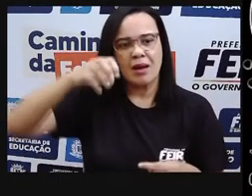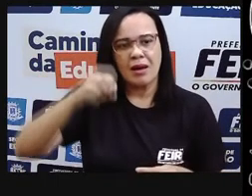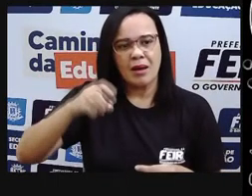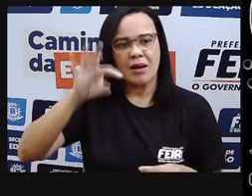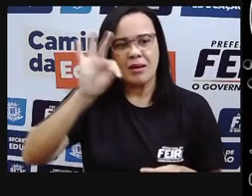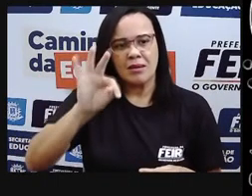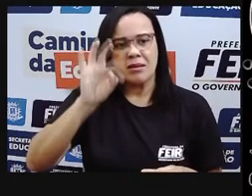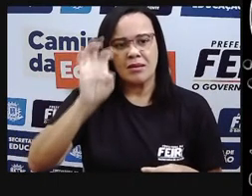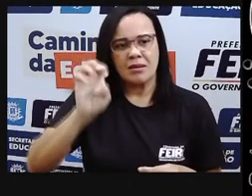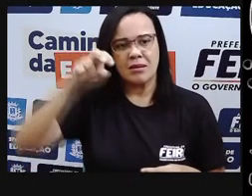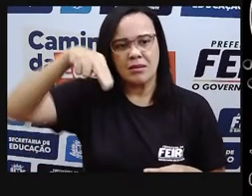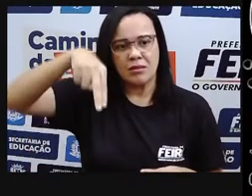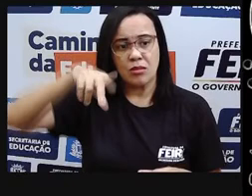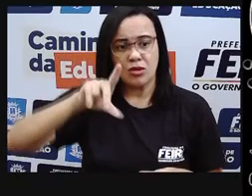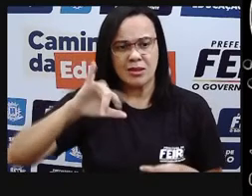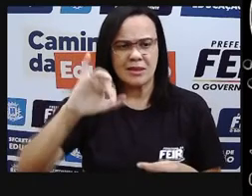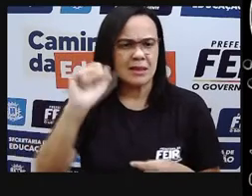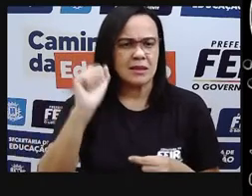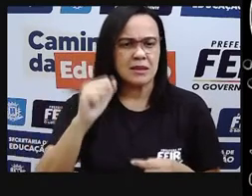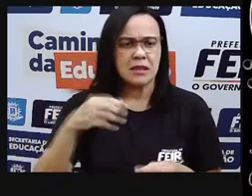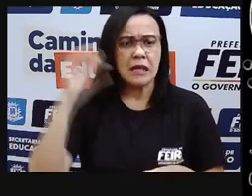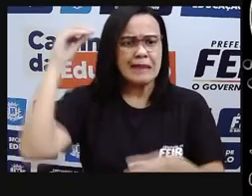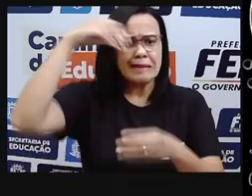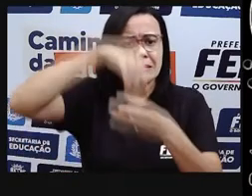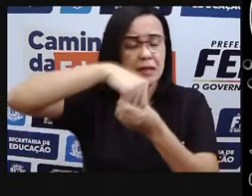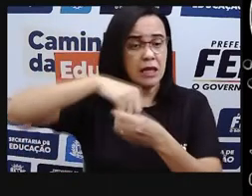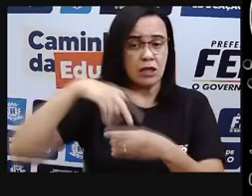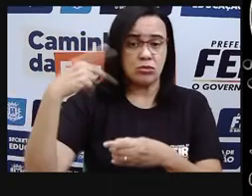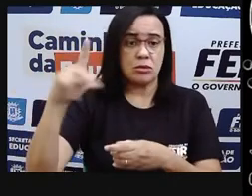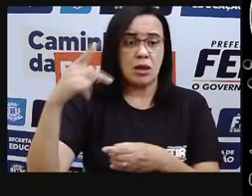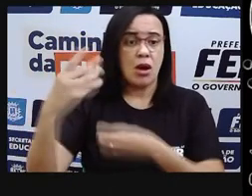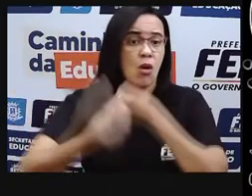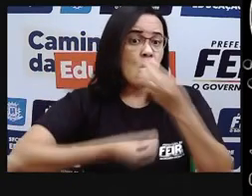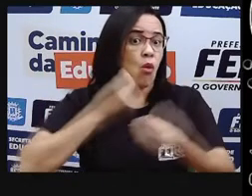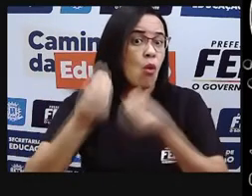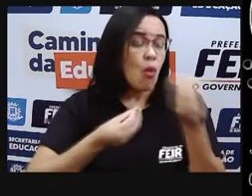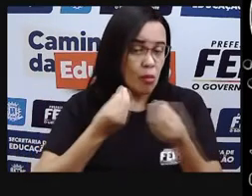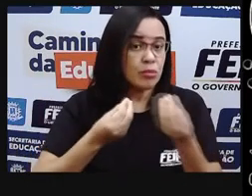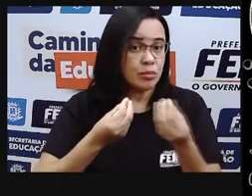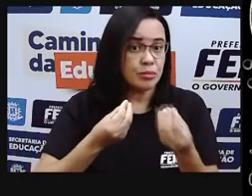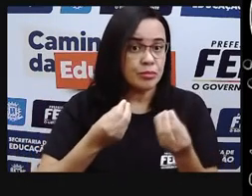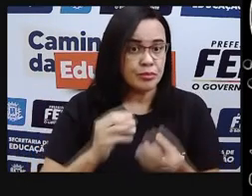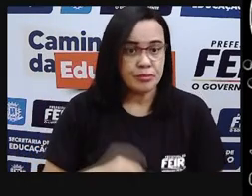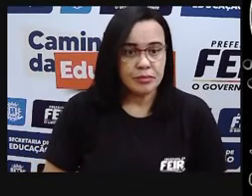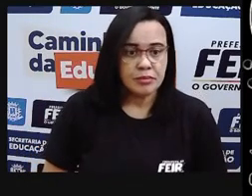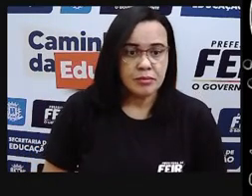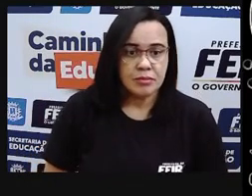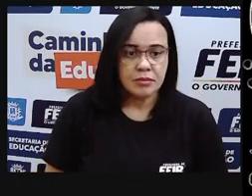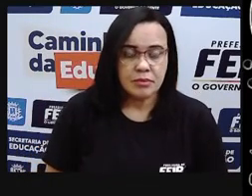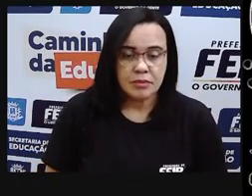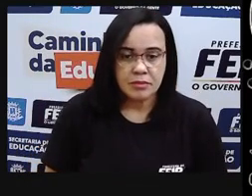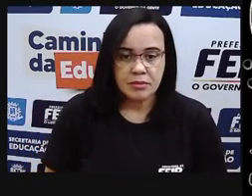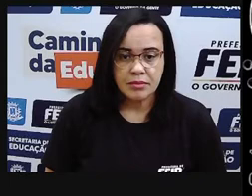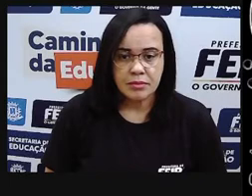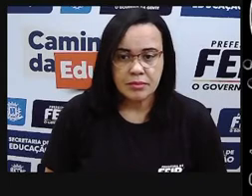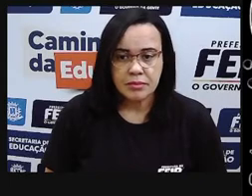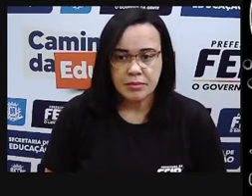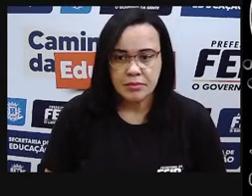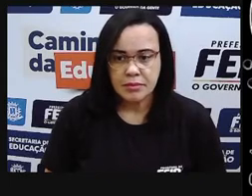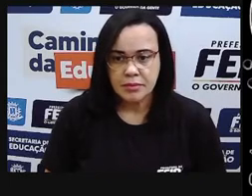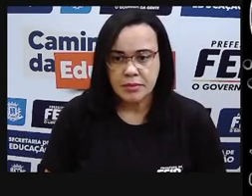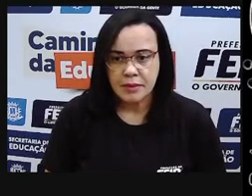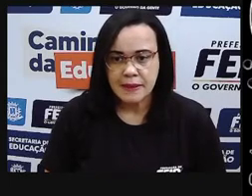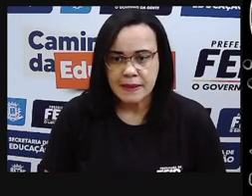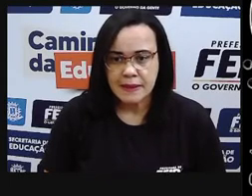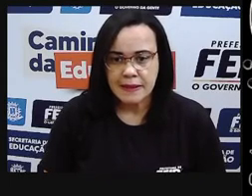equipamento. O que a gente vai fazer? A gente pega essa potência e divide por mil. Por que dividir por mil? Porque